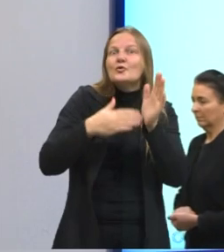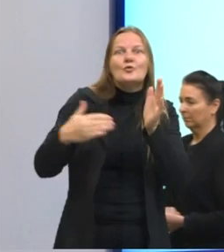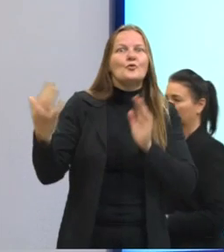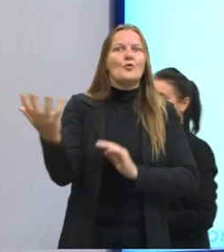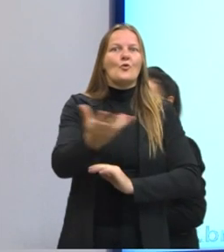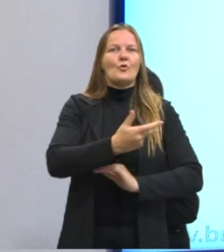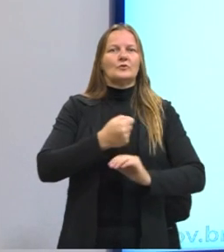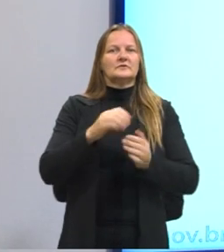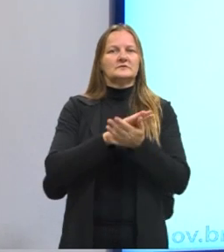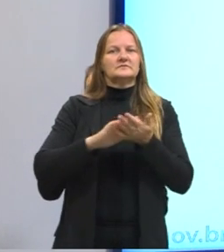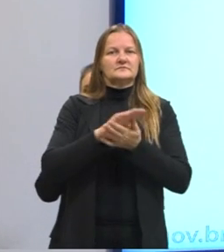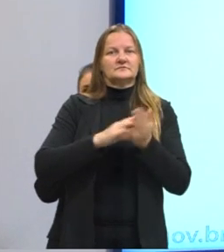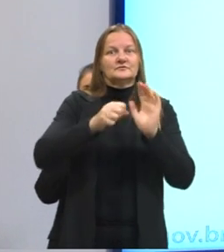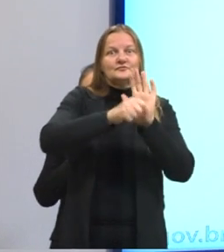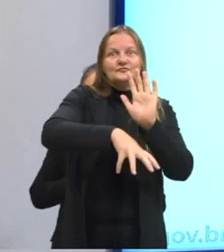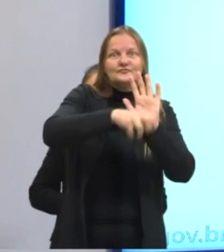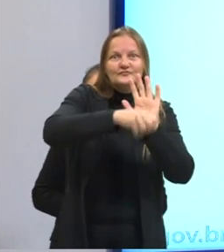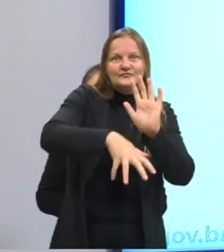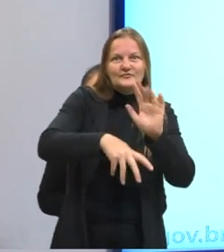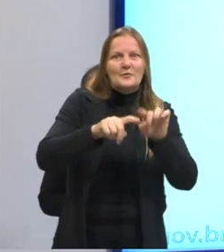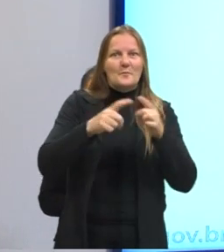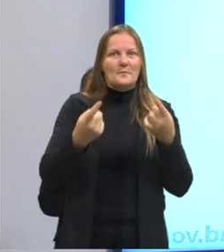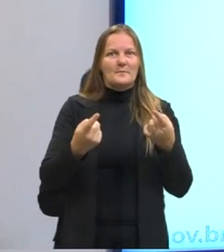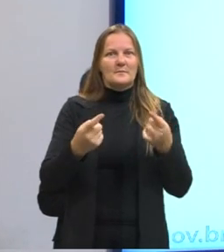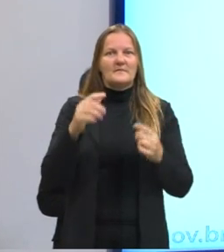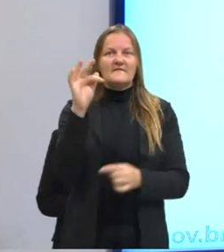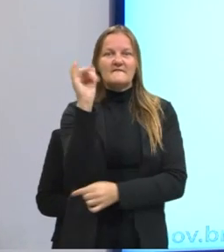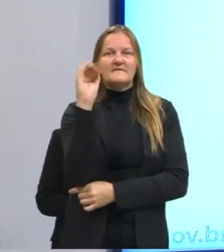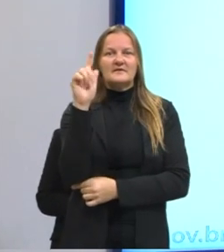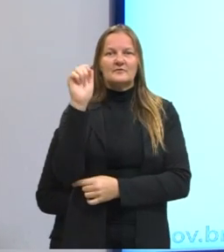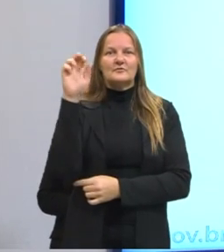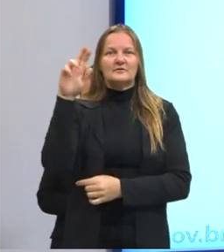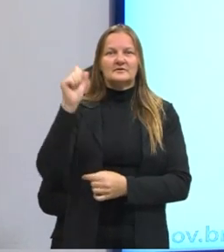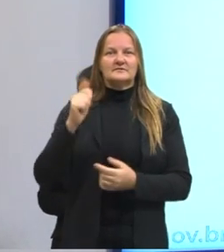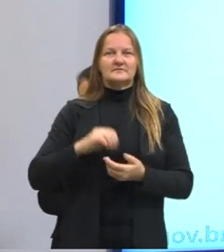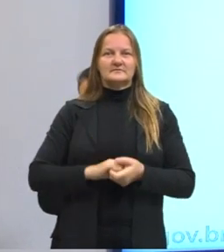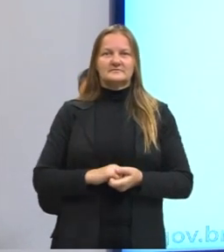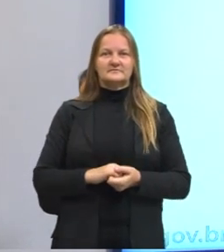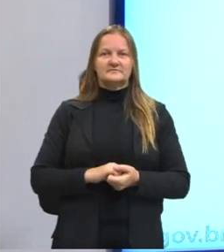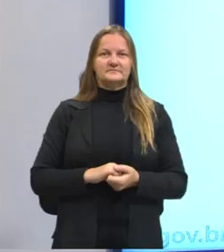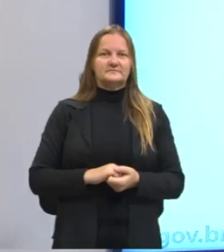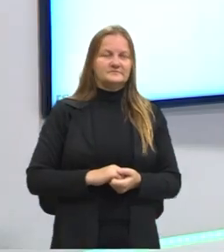literárias, todas as figuras de linguagem